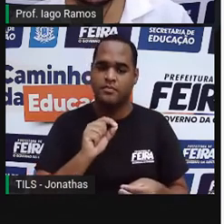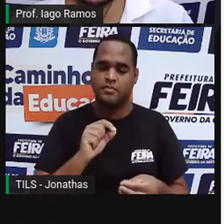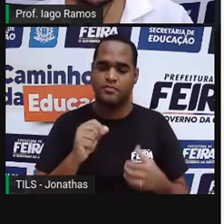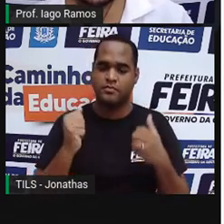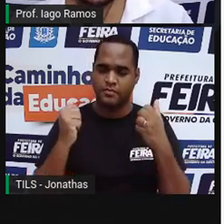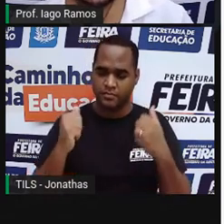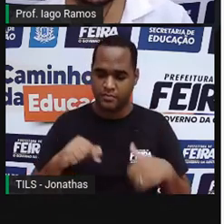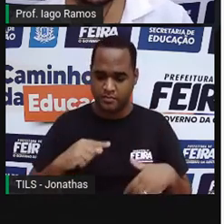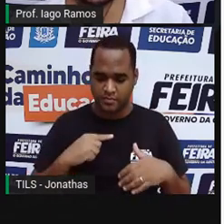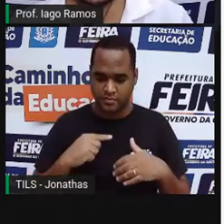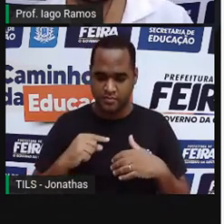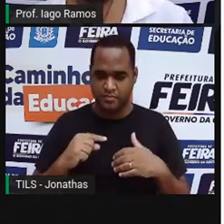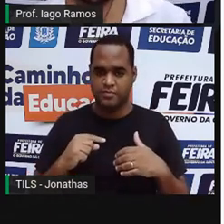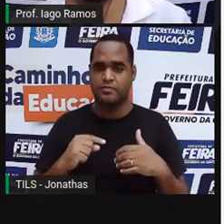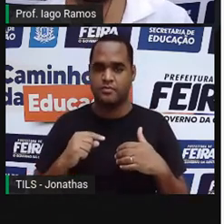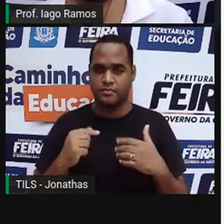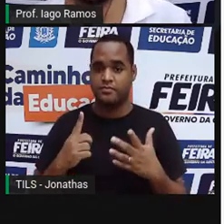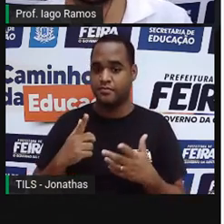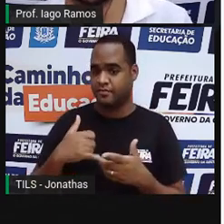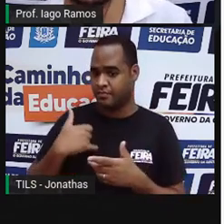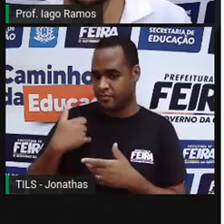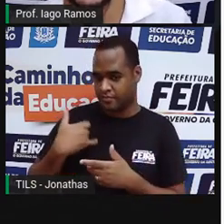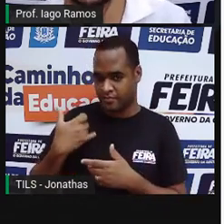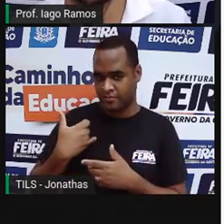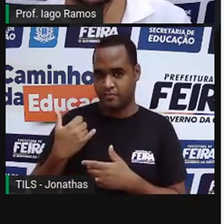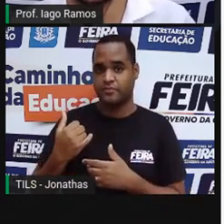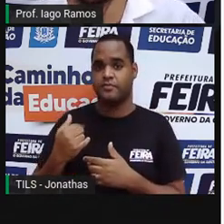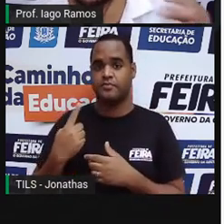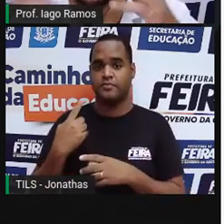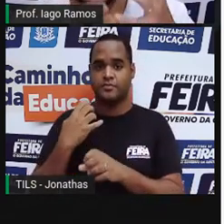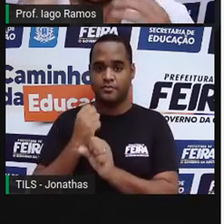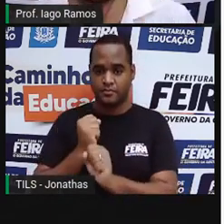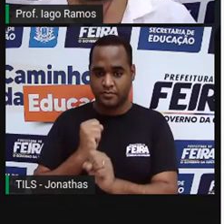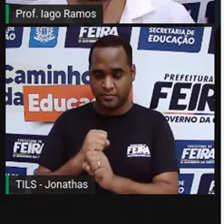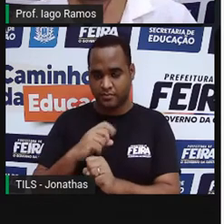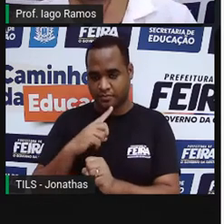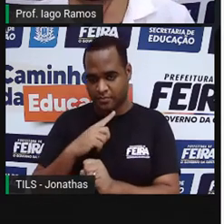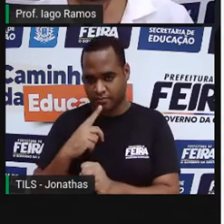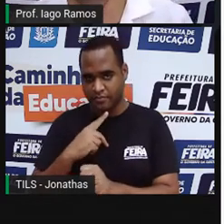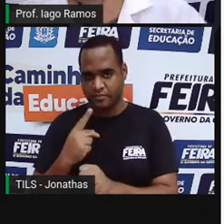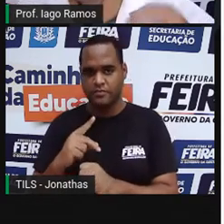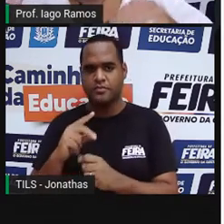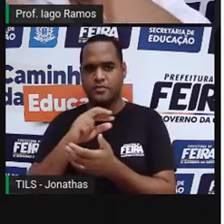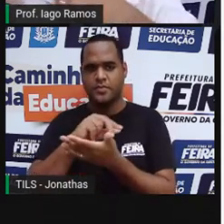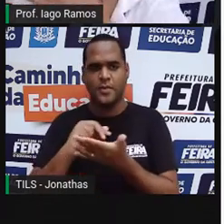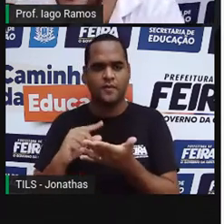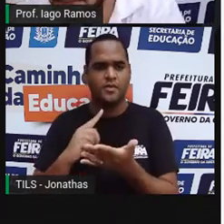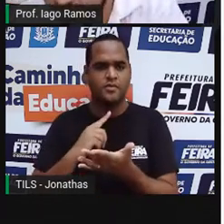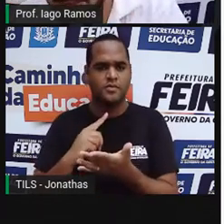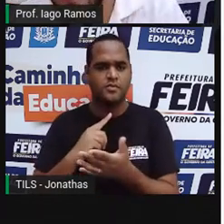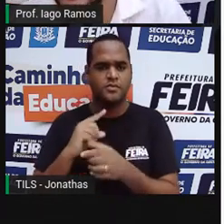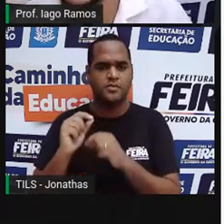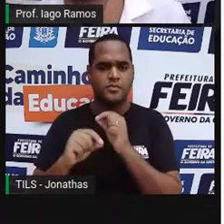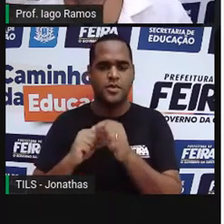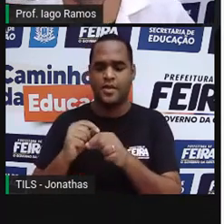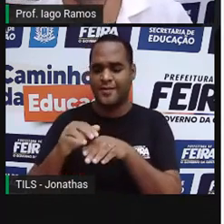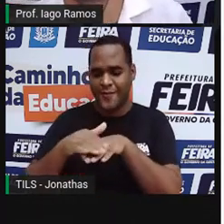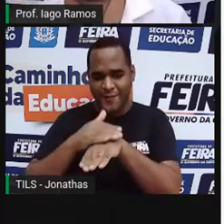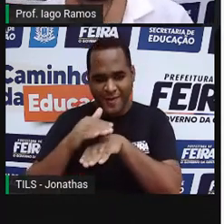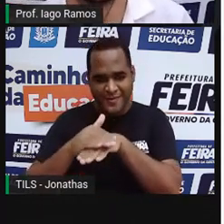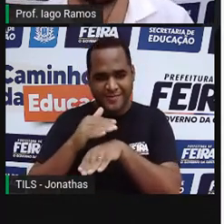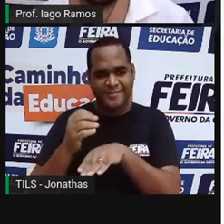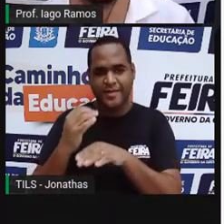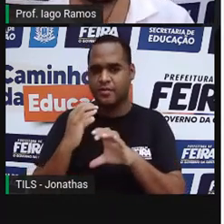como é que essas grandezas, idade e número de calçados, como é que elas se comunicam, se é que elas se